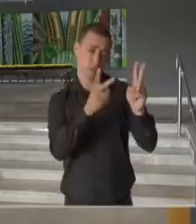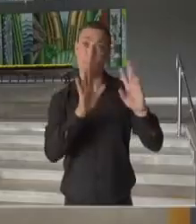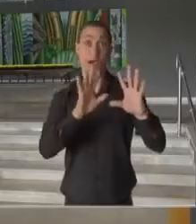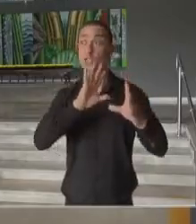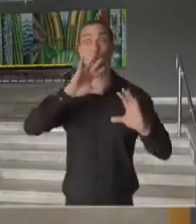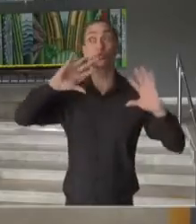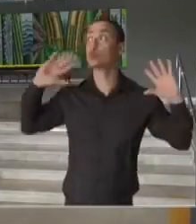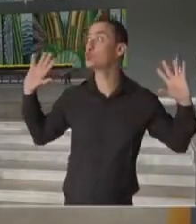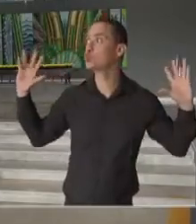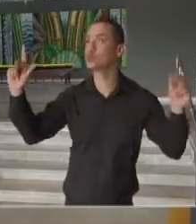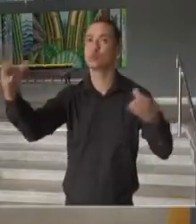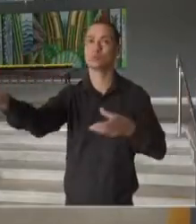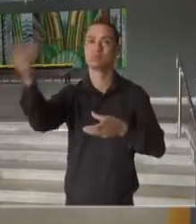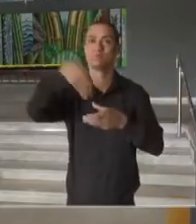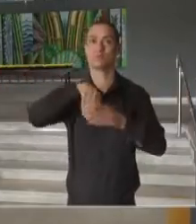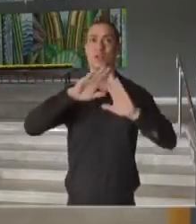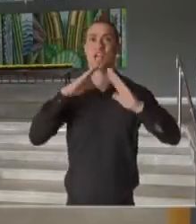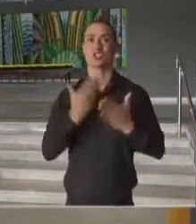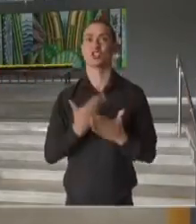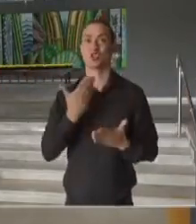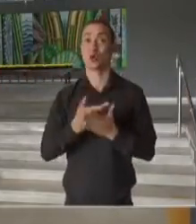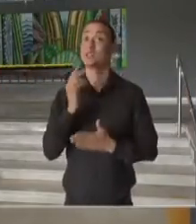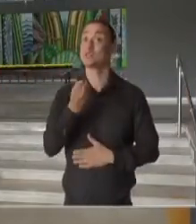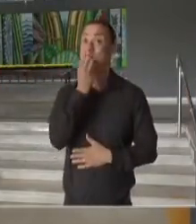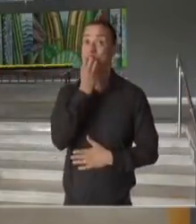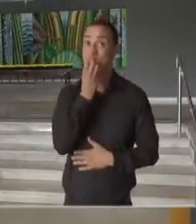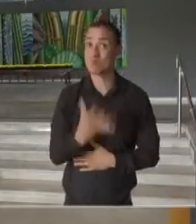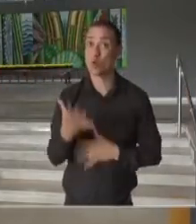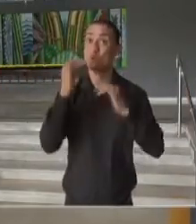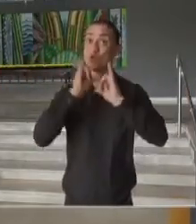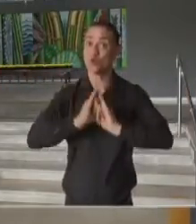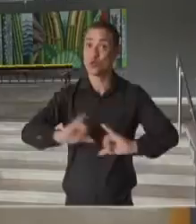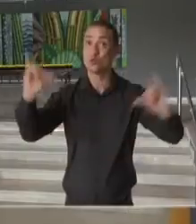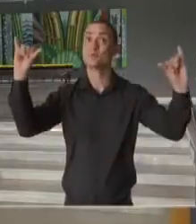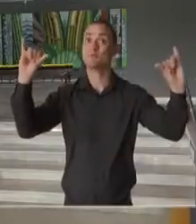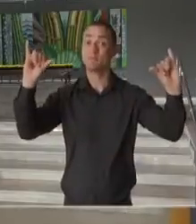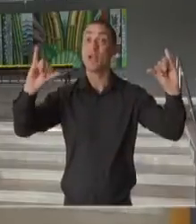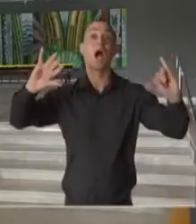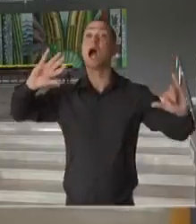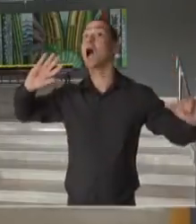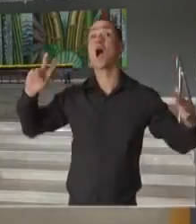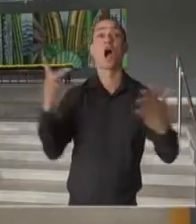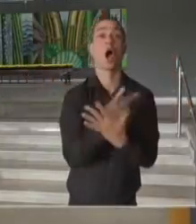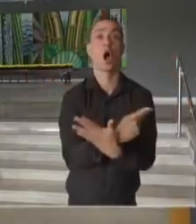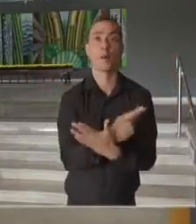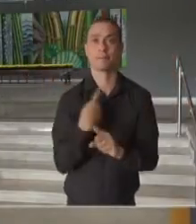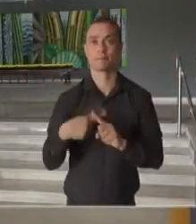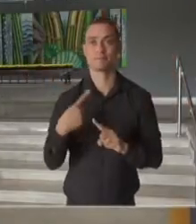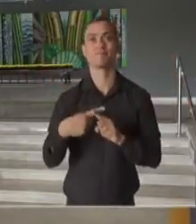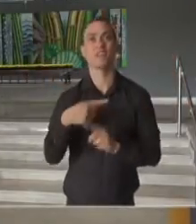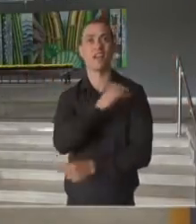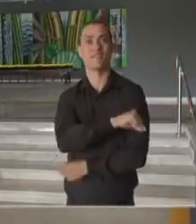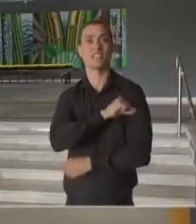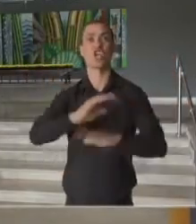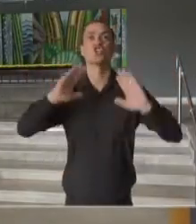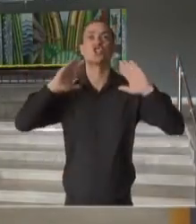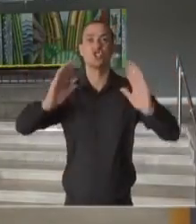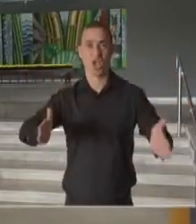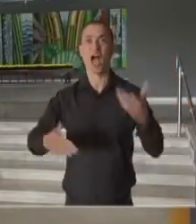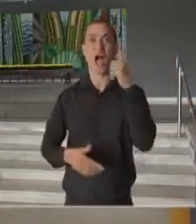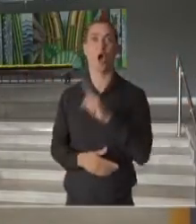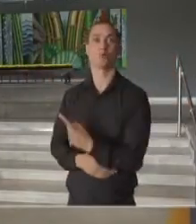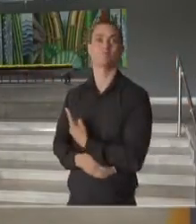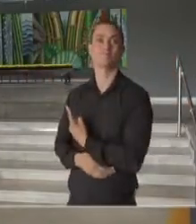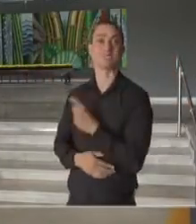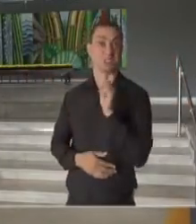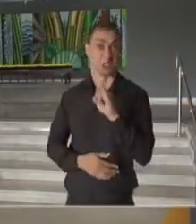dentro da escola, e essa é uma grande notícia, governador, que só se deu graças à vacinação. Se nós não tivéssemos chegado